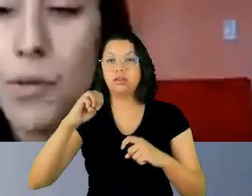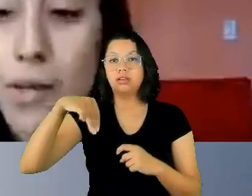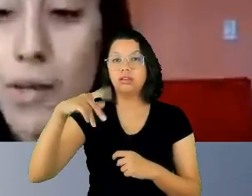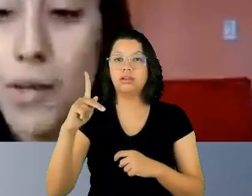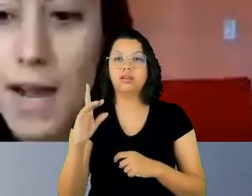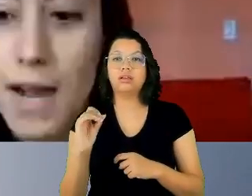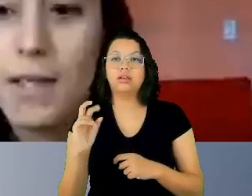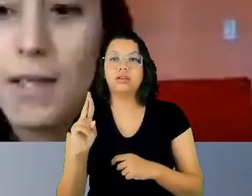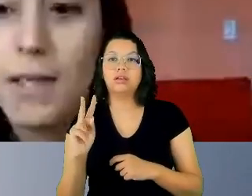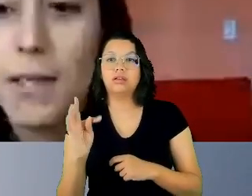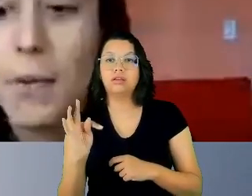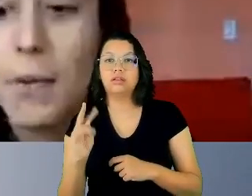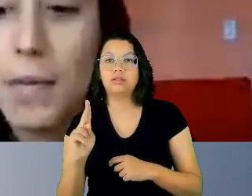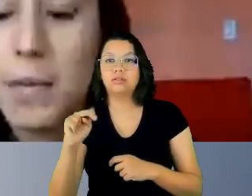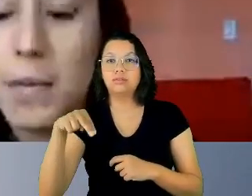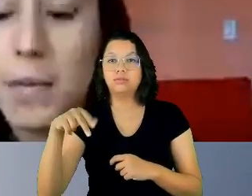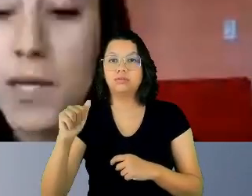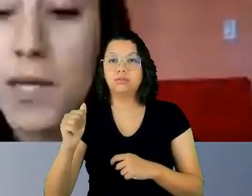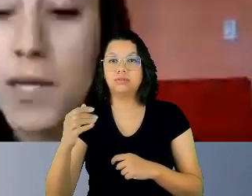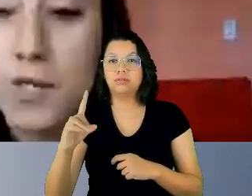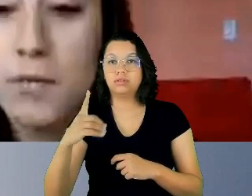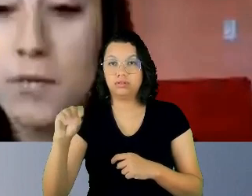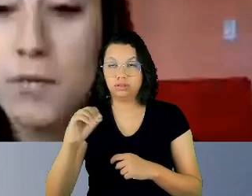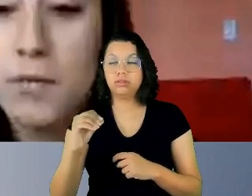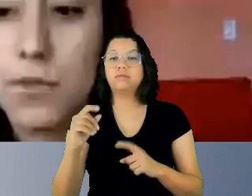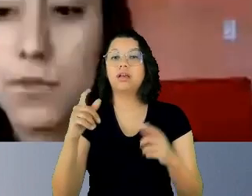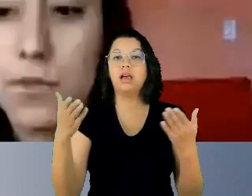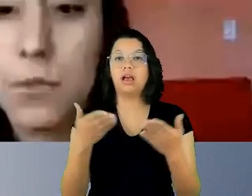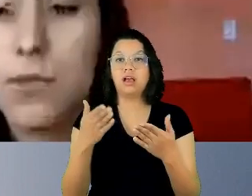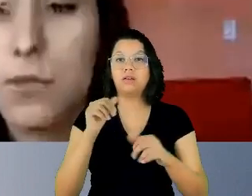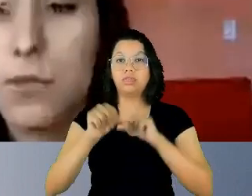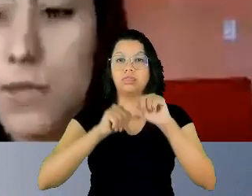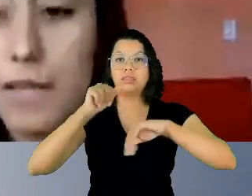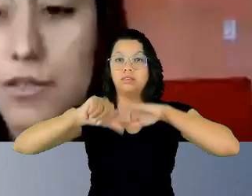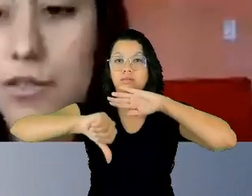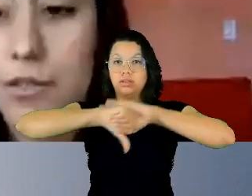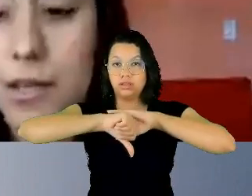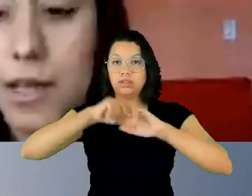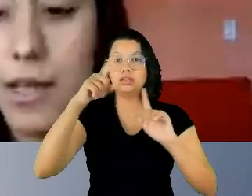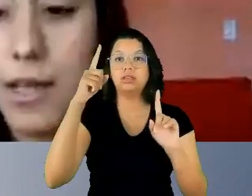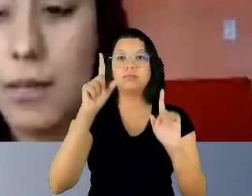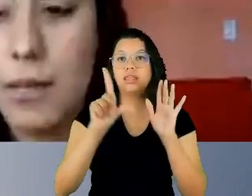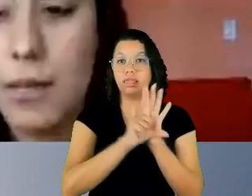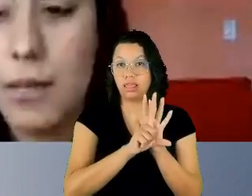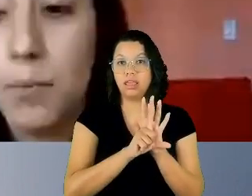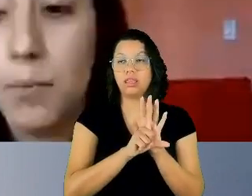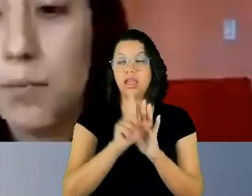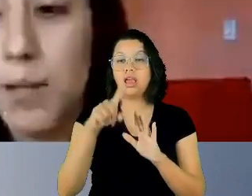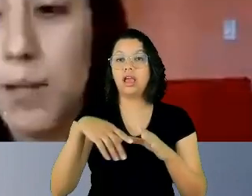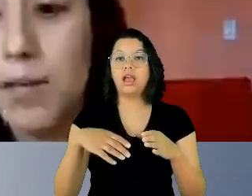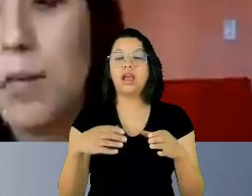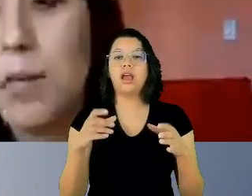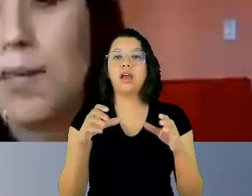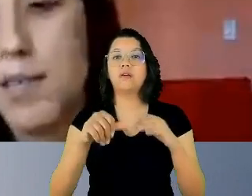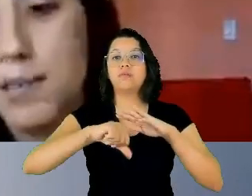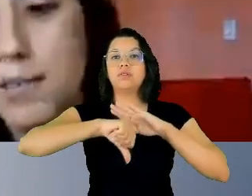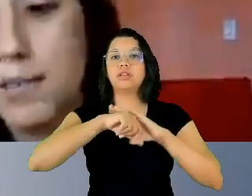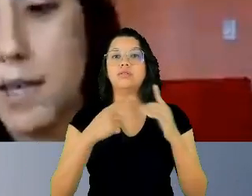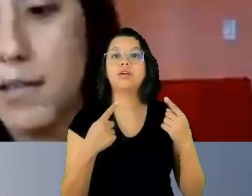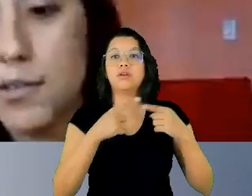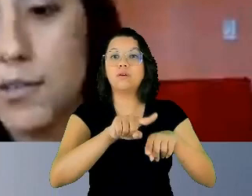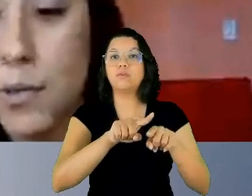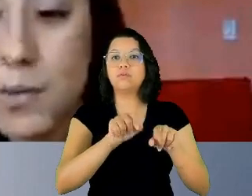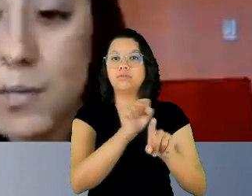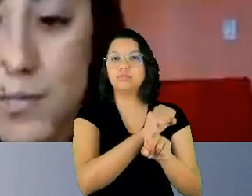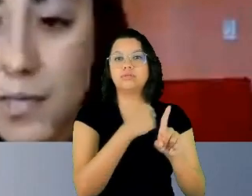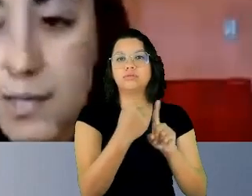como grave e como um crime coletivo, ou seja, um crime contra a sociedade e, por isso, não aceito,